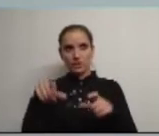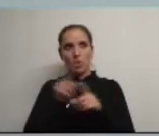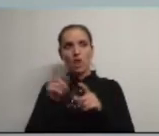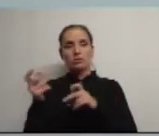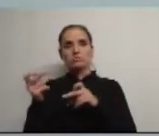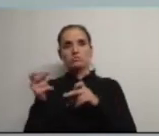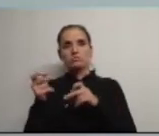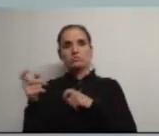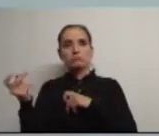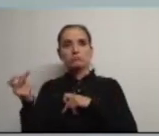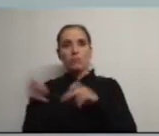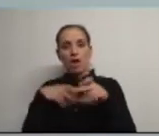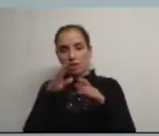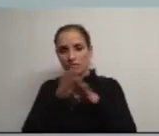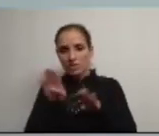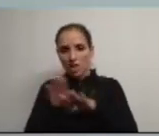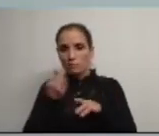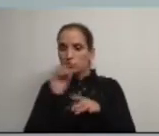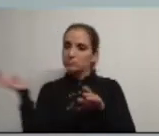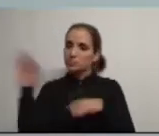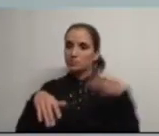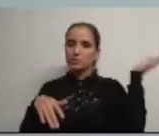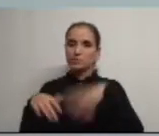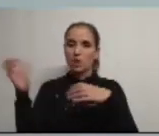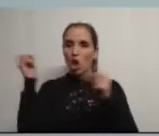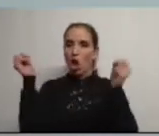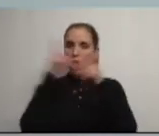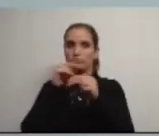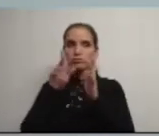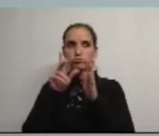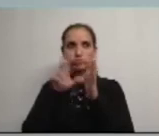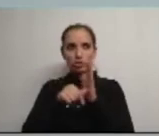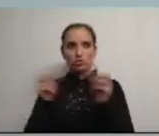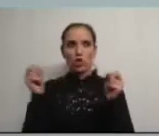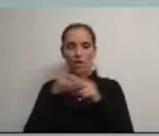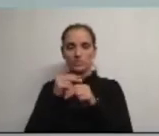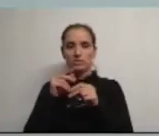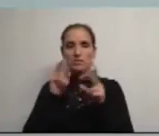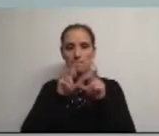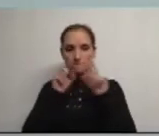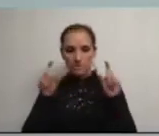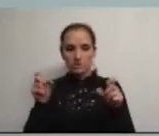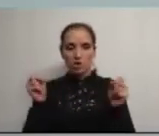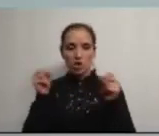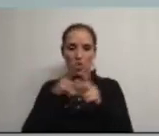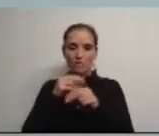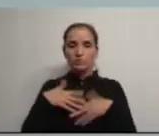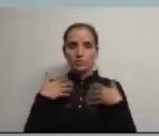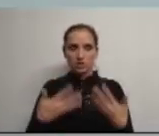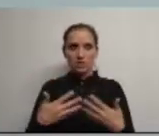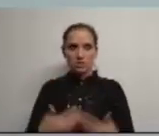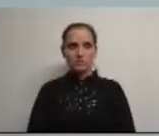dinâmica diferente poderia arrastar para o Parque Empresarial novos projetos novas empresas e com isso novas vontades